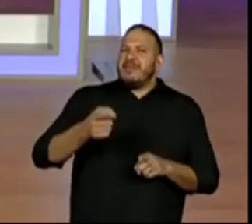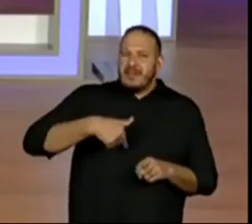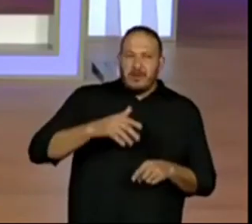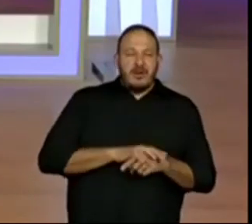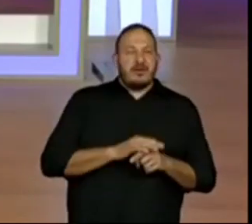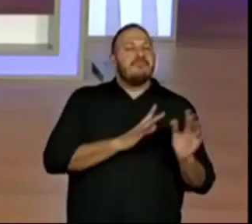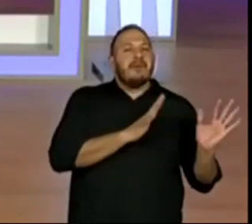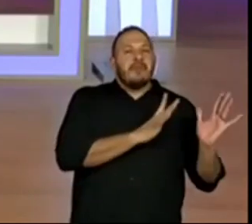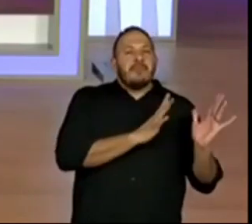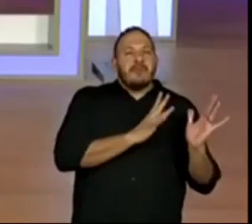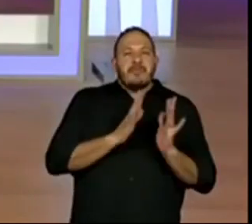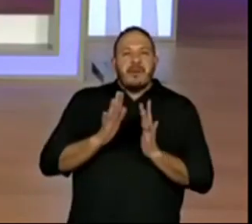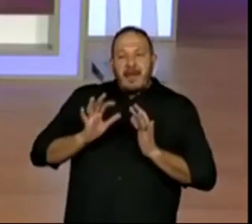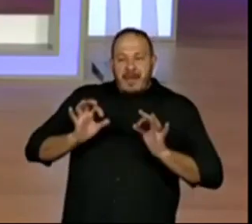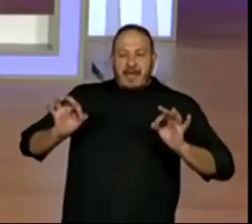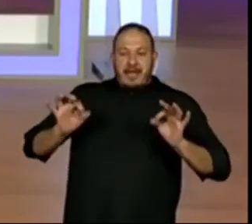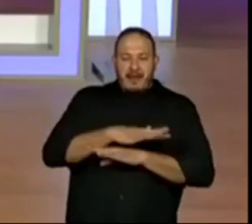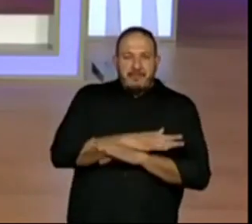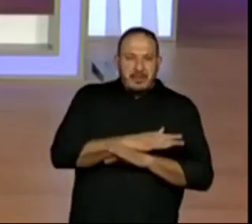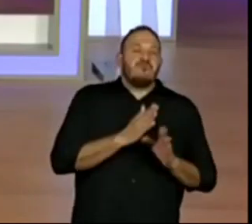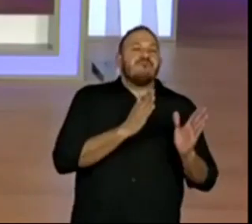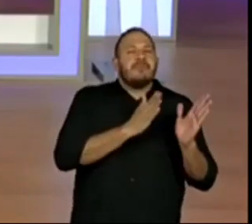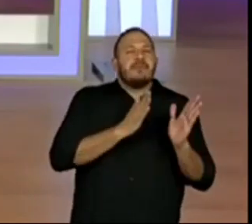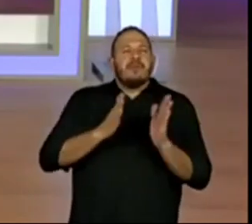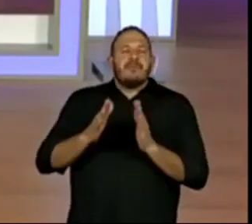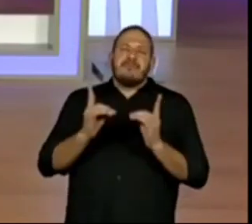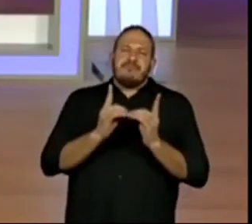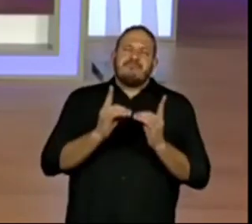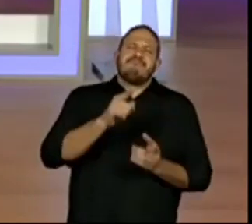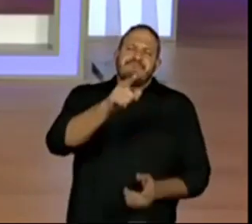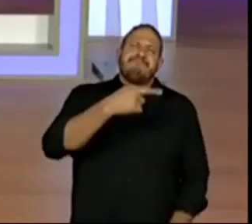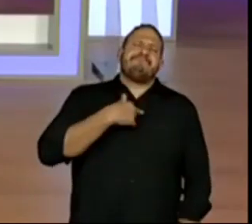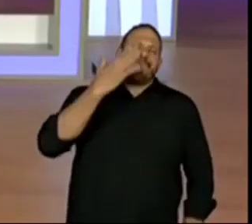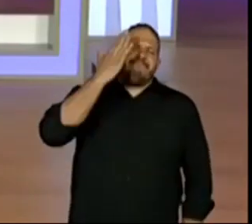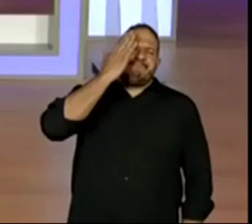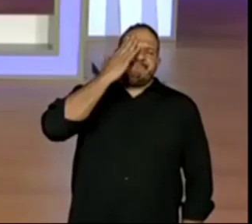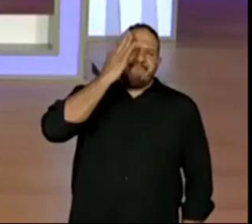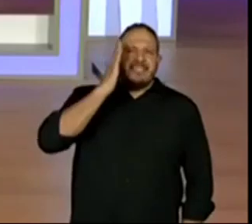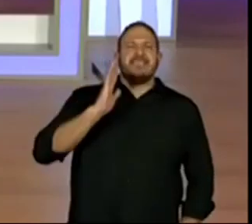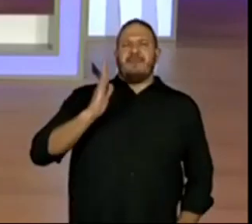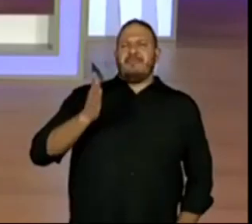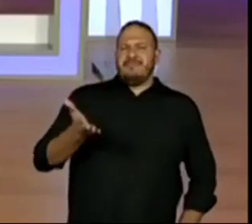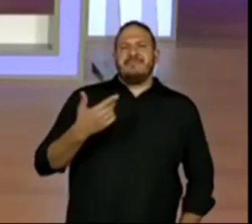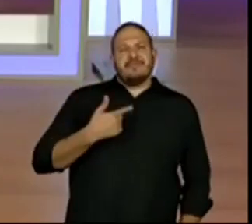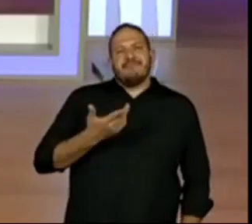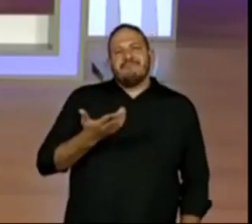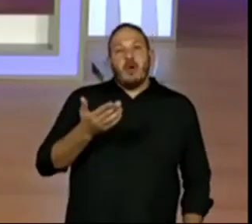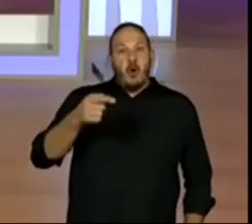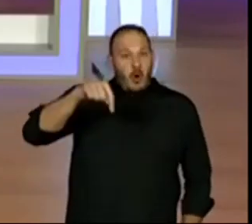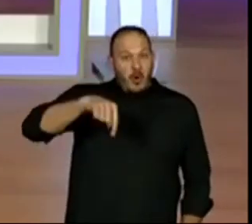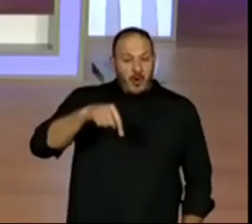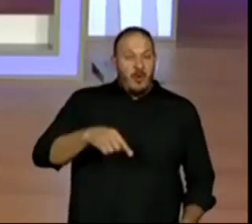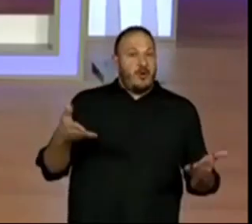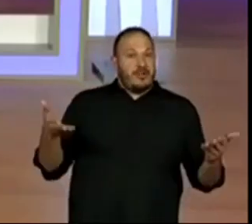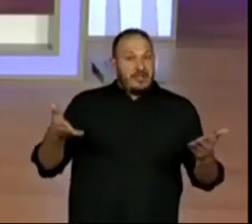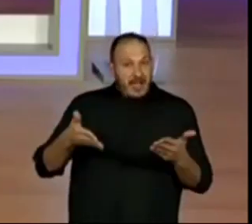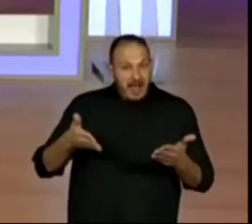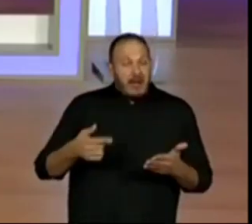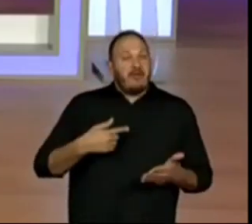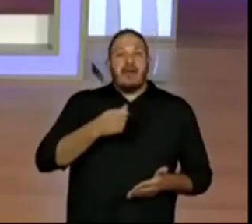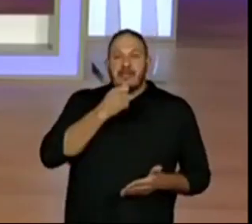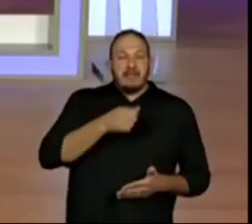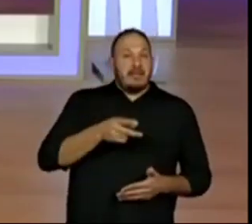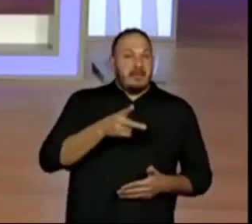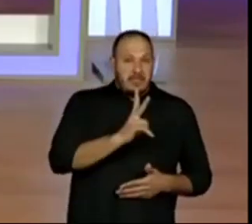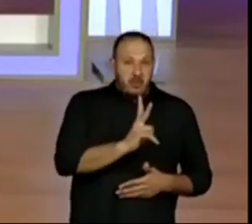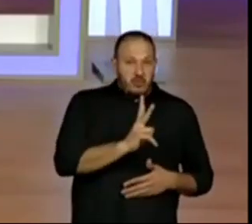uma sequência didática. Lógico que vocês já estão super ligados e sabem que hoje a gente finaliza a segunda sequência